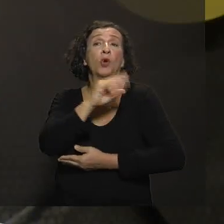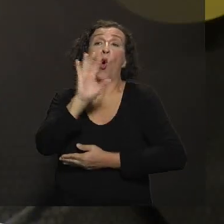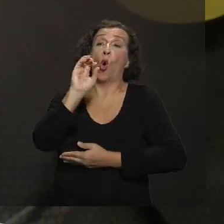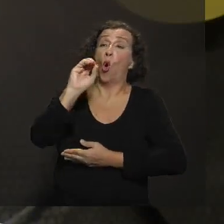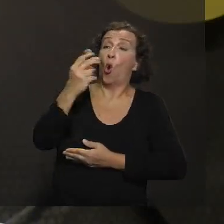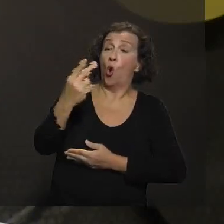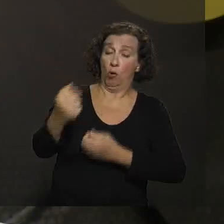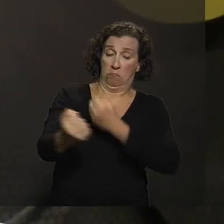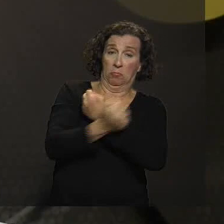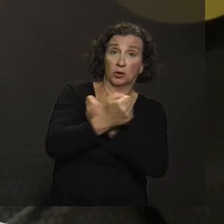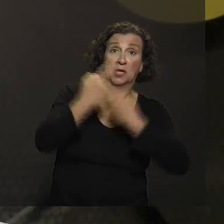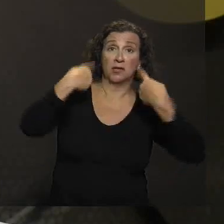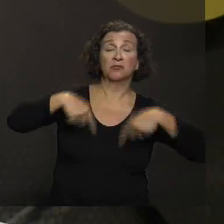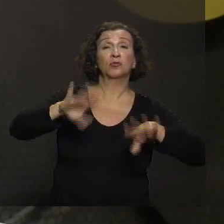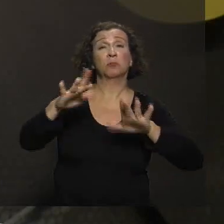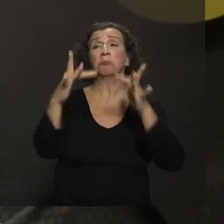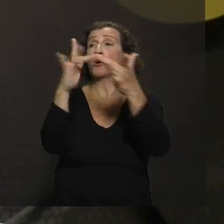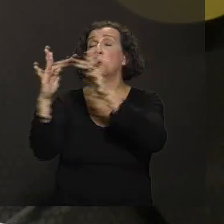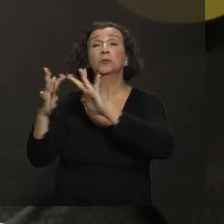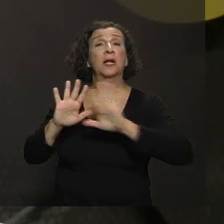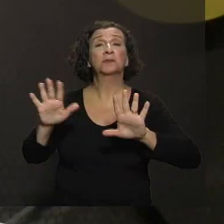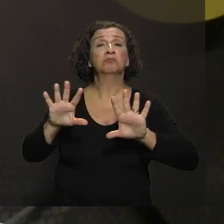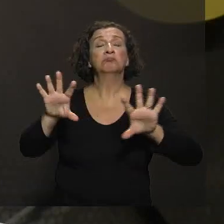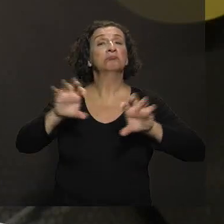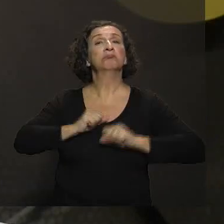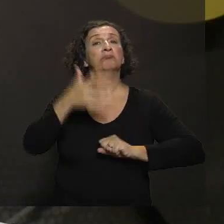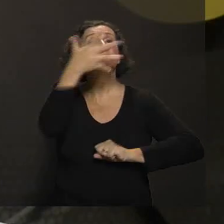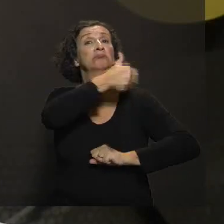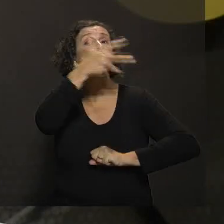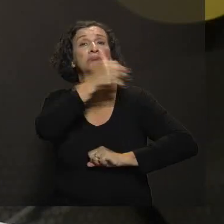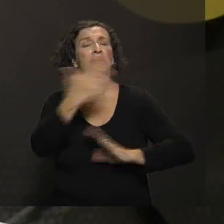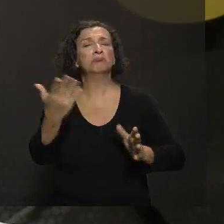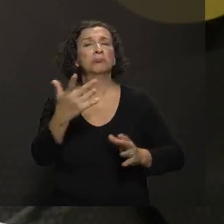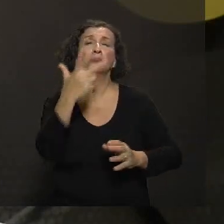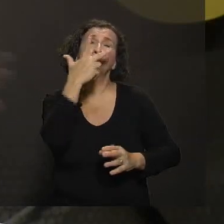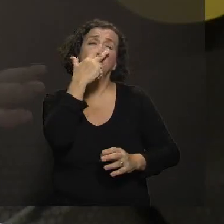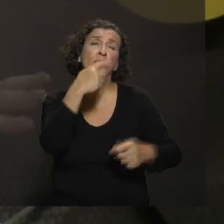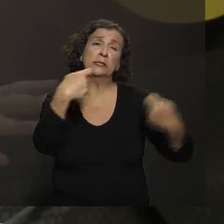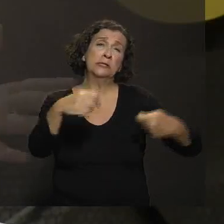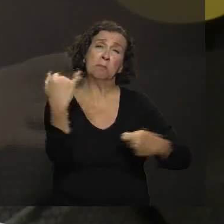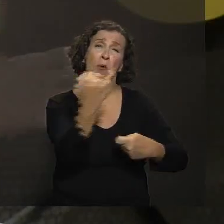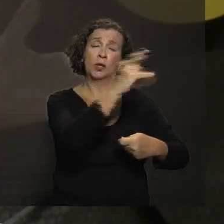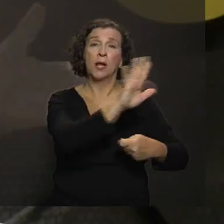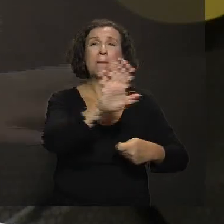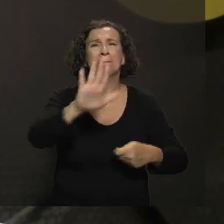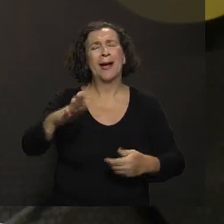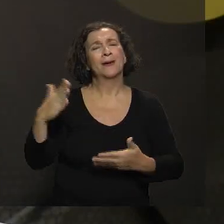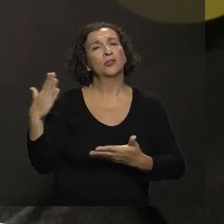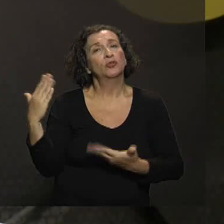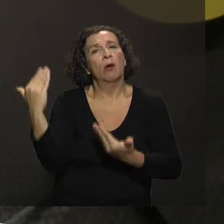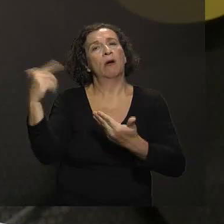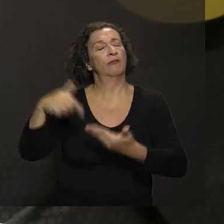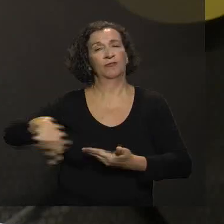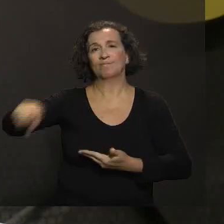ou se protegeu por ter tido contato entre as pessoas. Por isso, não tem a necessidade. Mas os jovens, os jovens não têm proteção